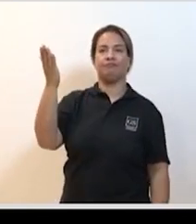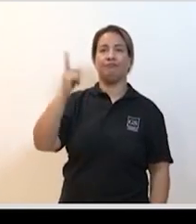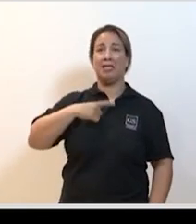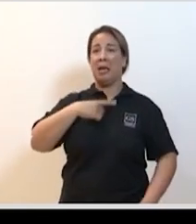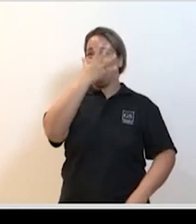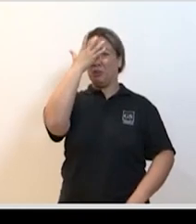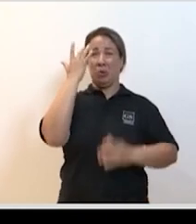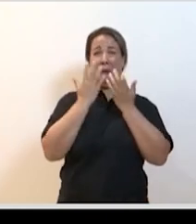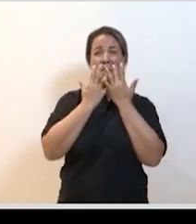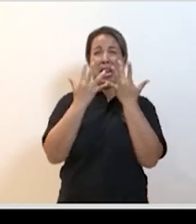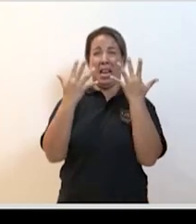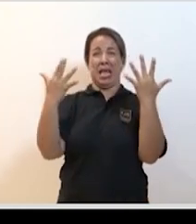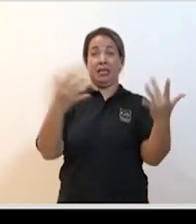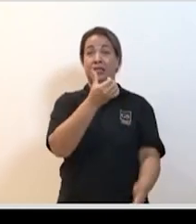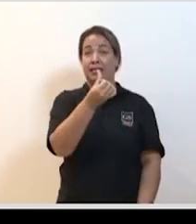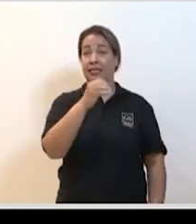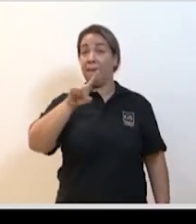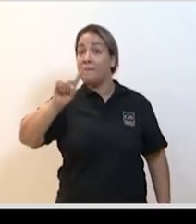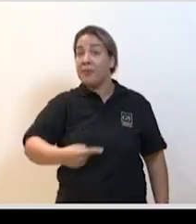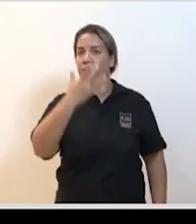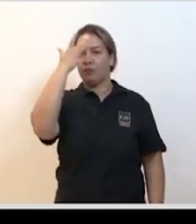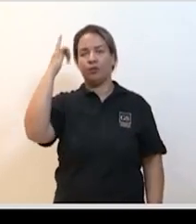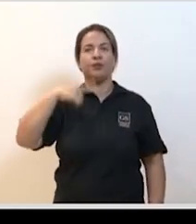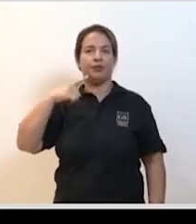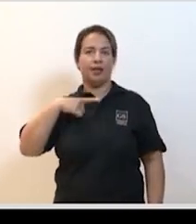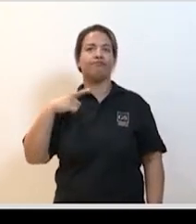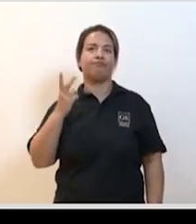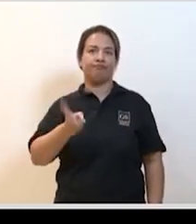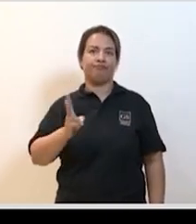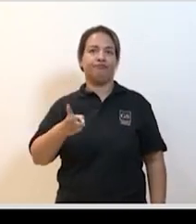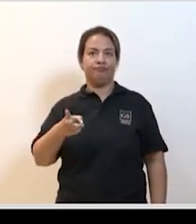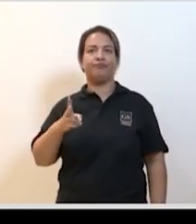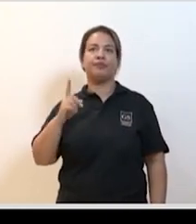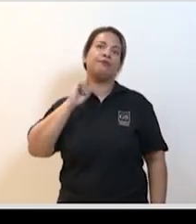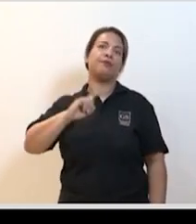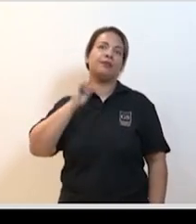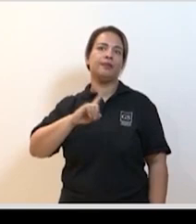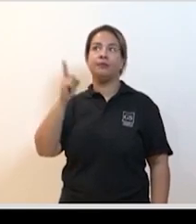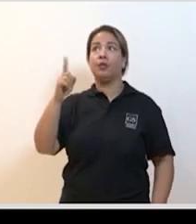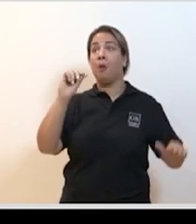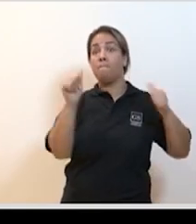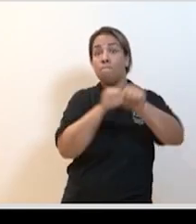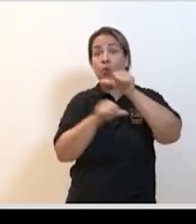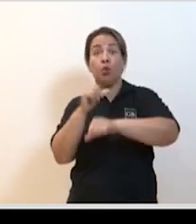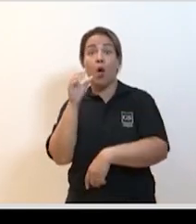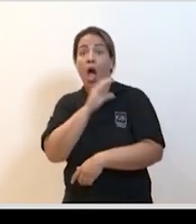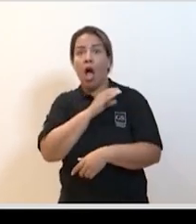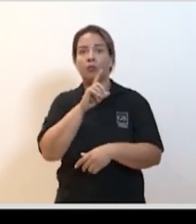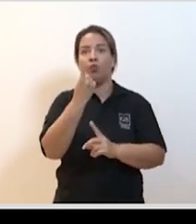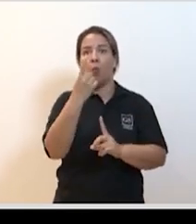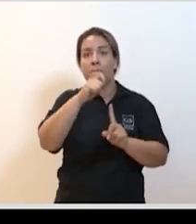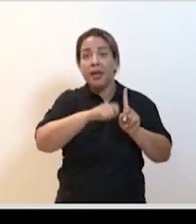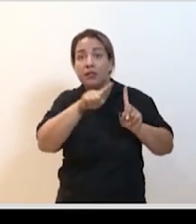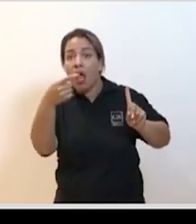multidão 60 mil pessoas aliás esse o marco dos jogos do Flamengo habitualmente então tudo mudou muito rápido é impressionante que em menos de um